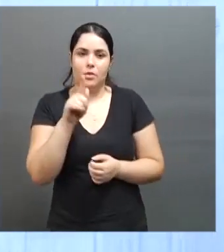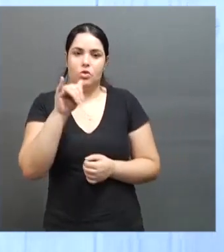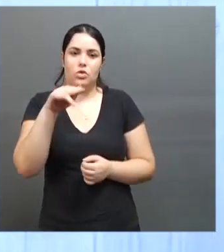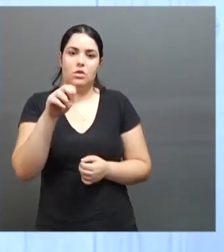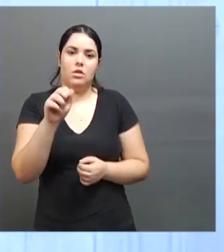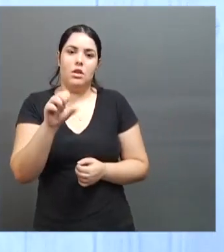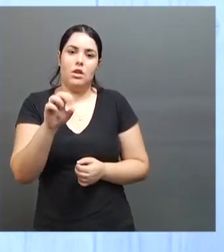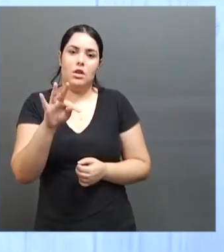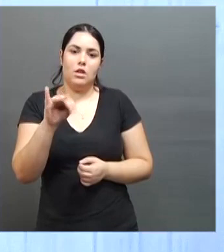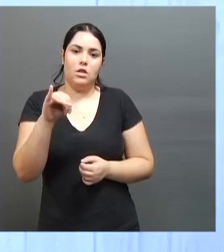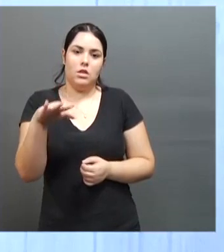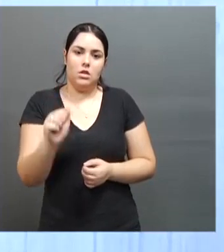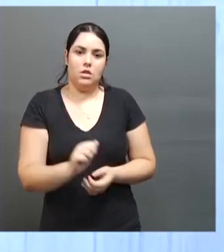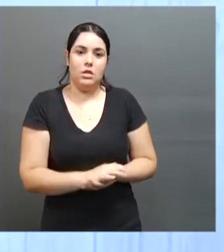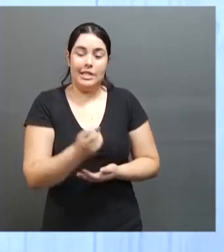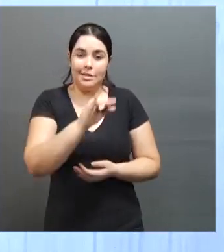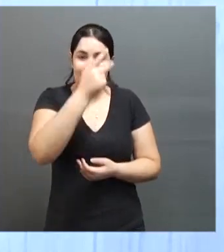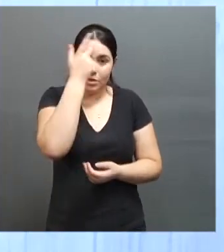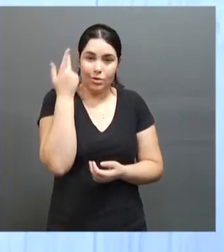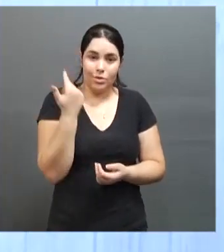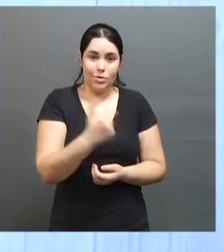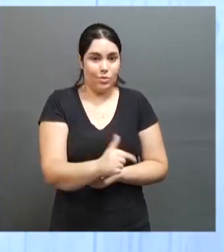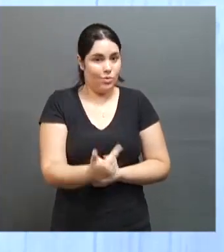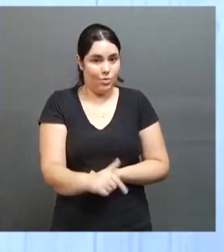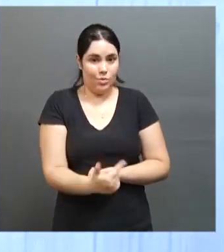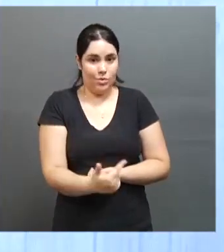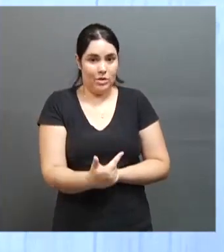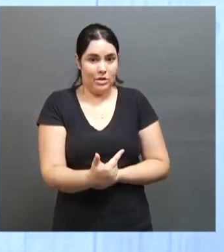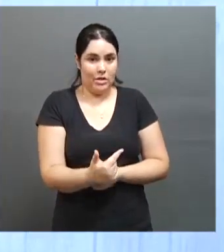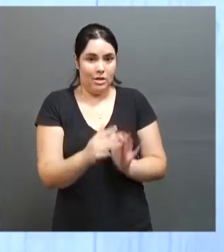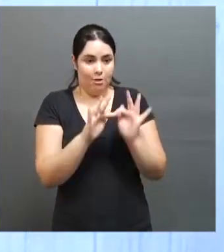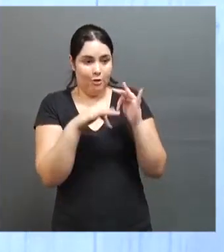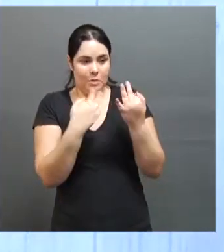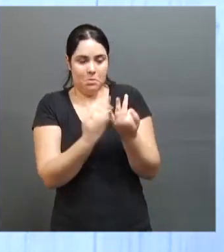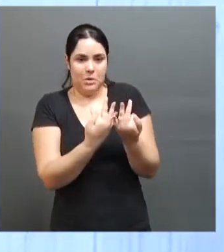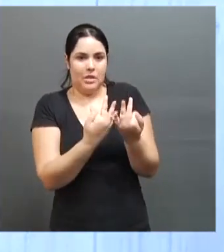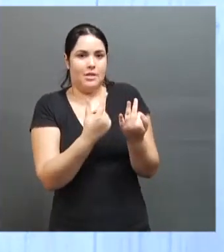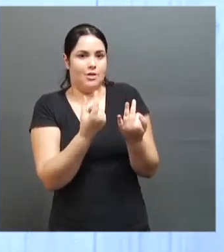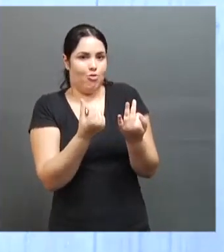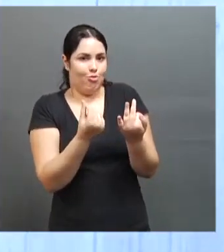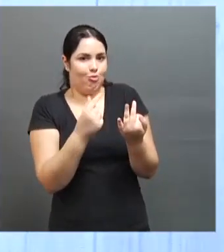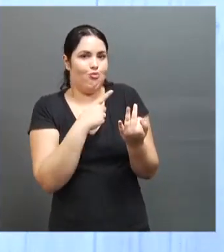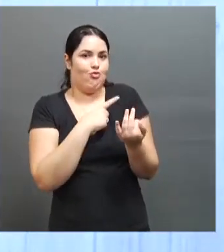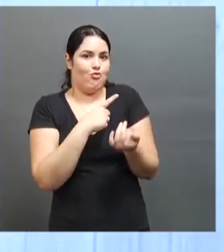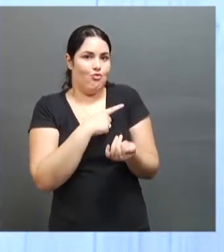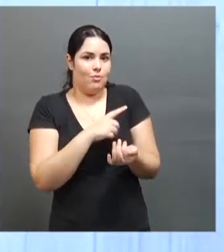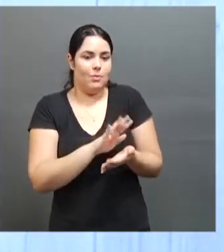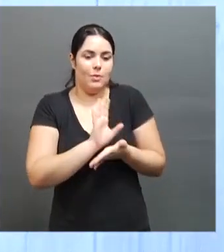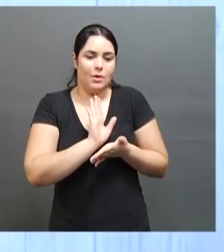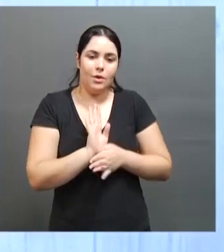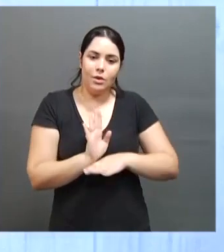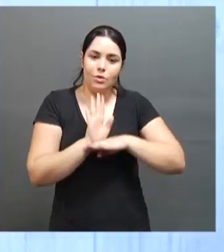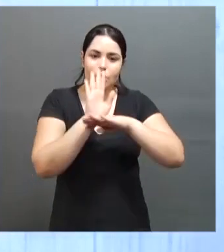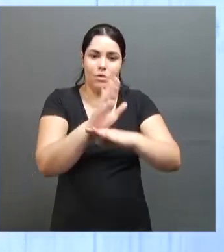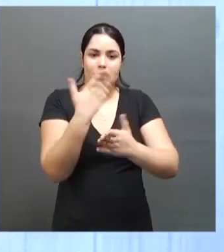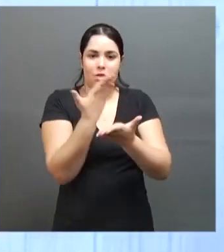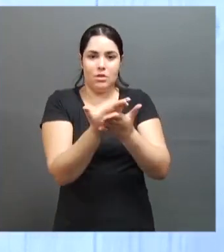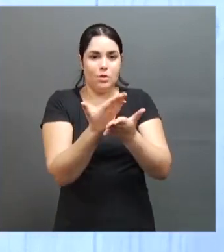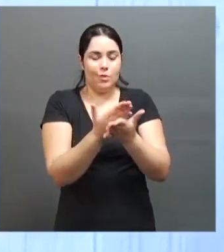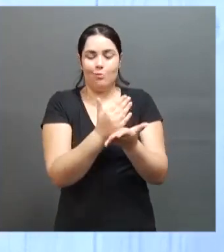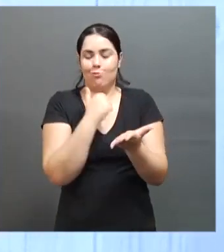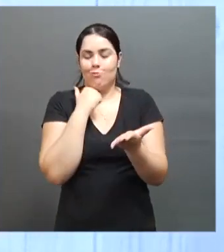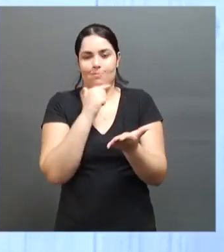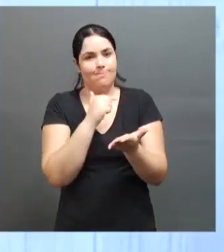olímpica, se o atleta não tiver uma boa condição da família, para sustentar ele nos estudos, ele não